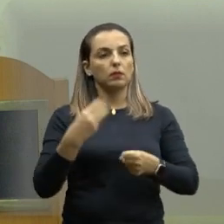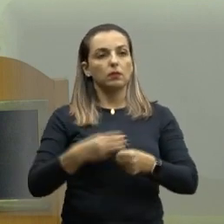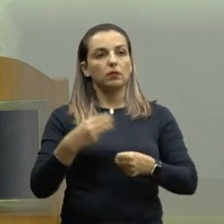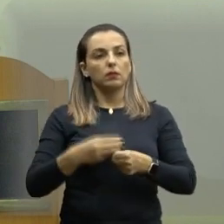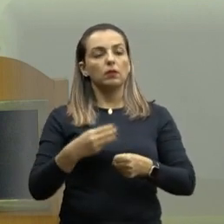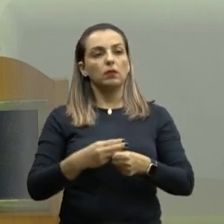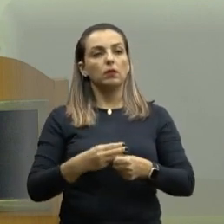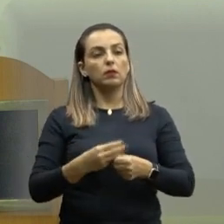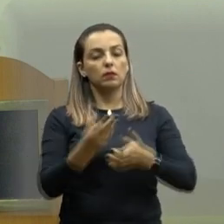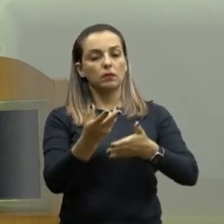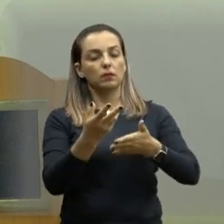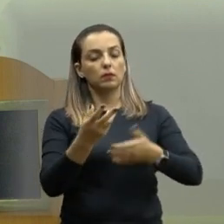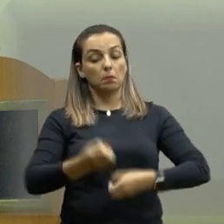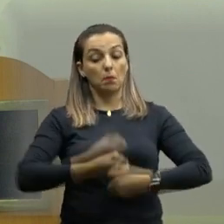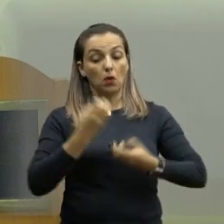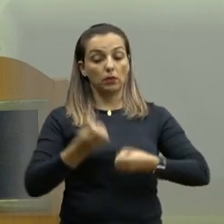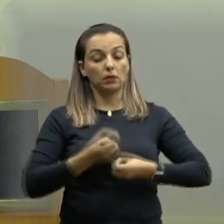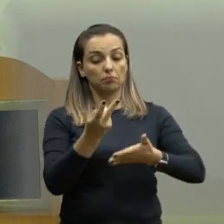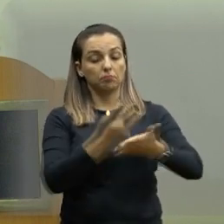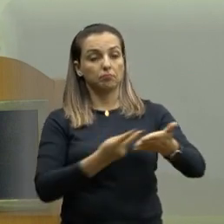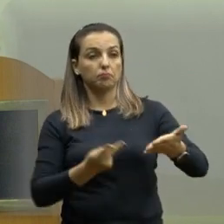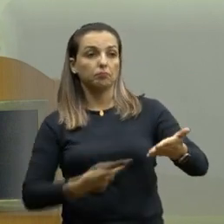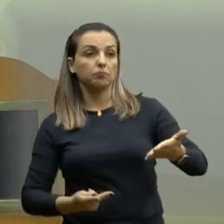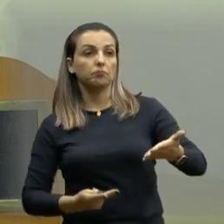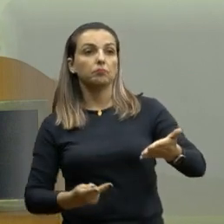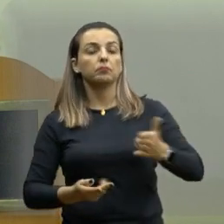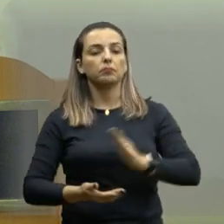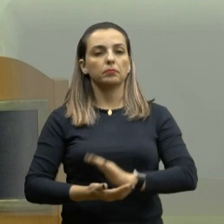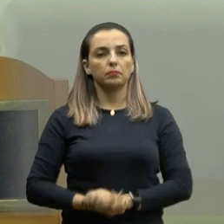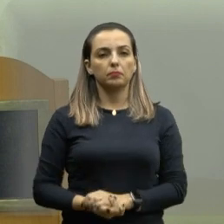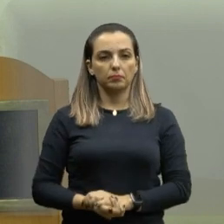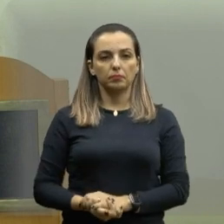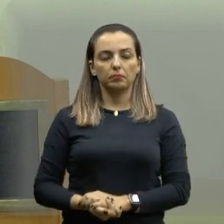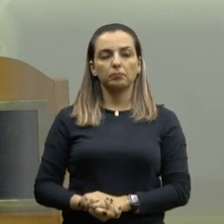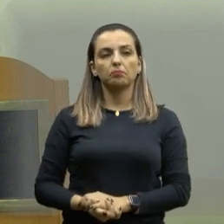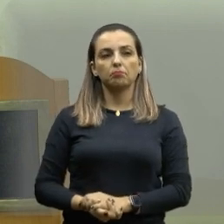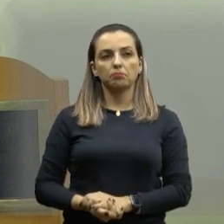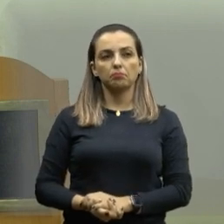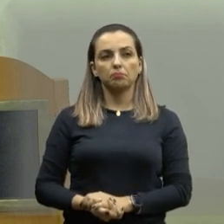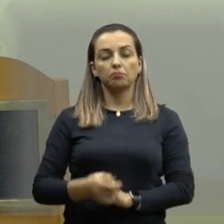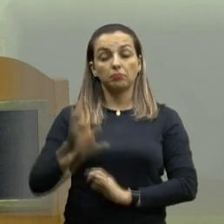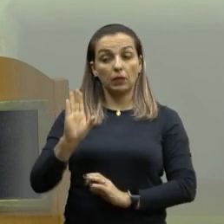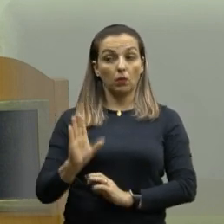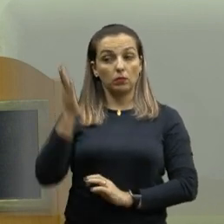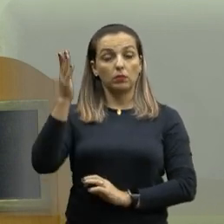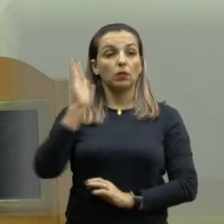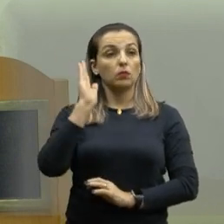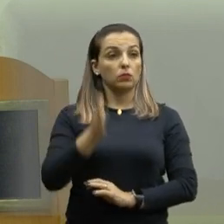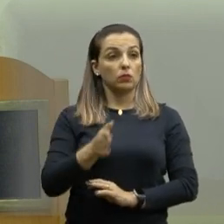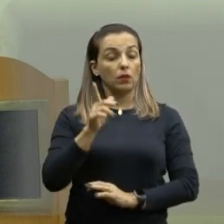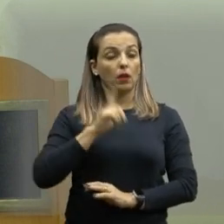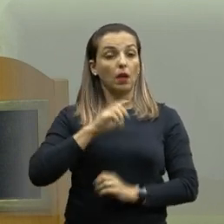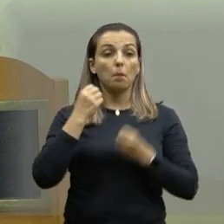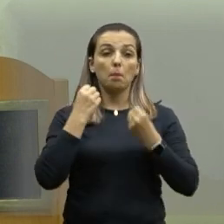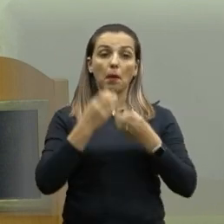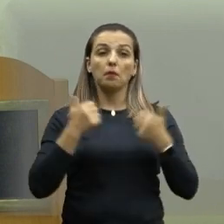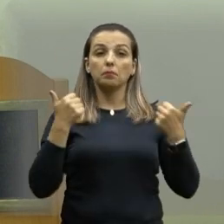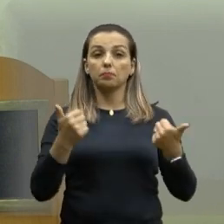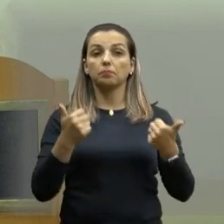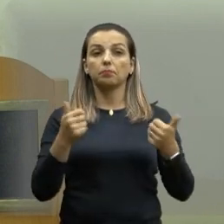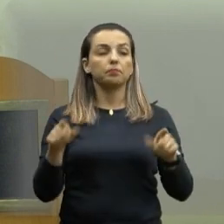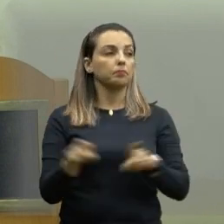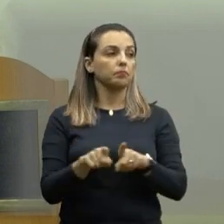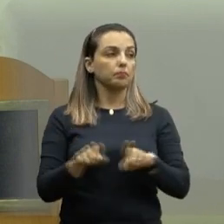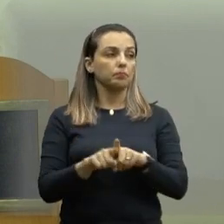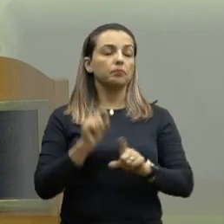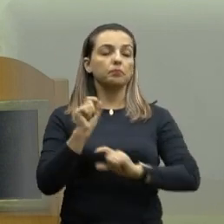José Roberto Tellaroli, o poeta da Vila, que já foi realizada maravilhosamente bem. E foi